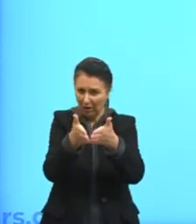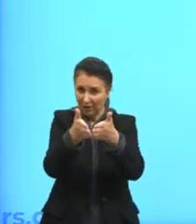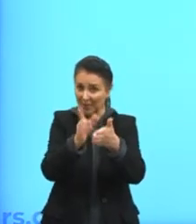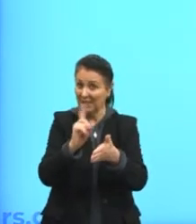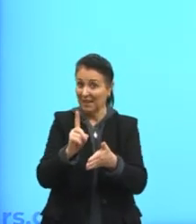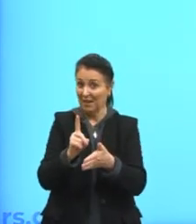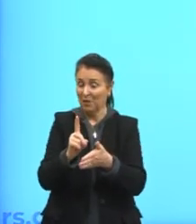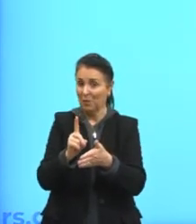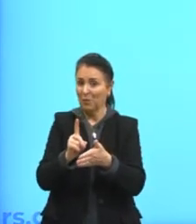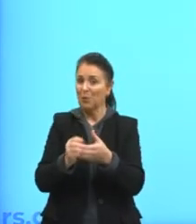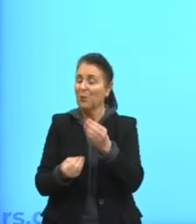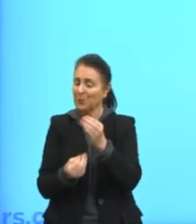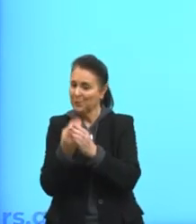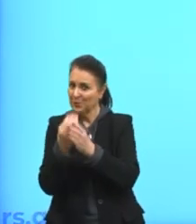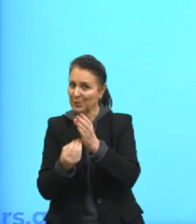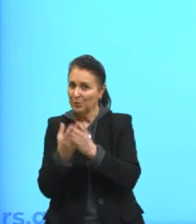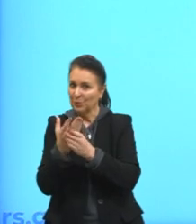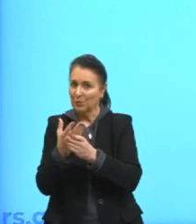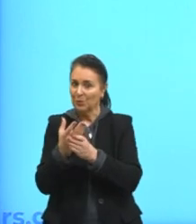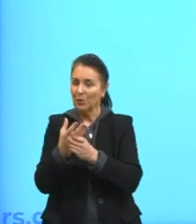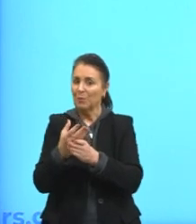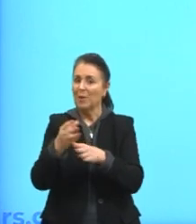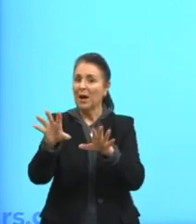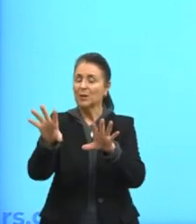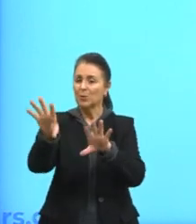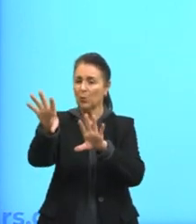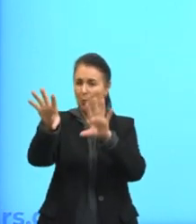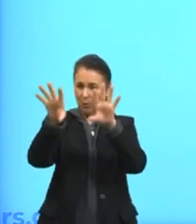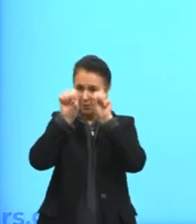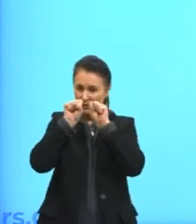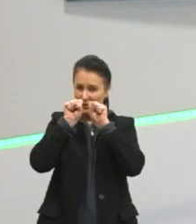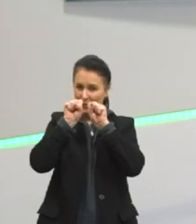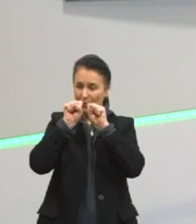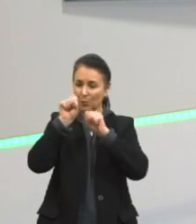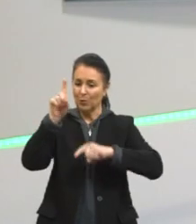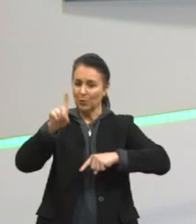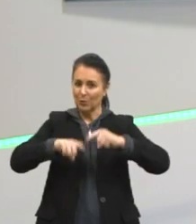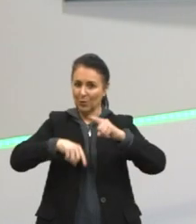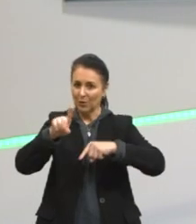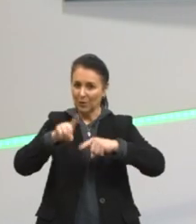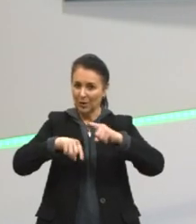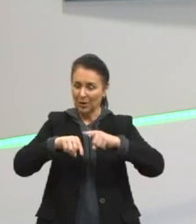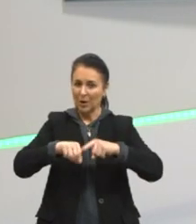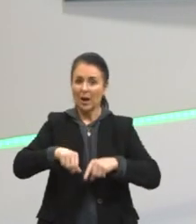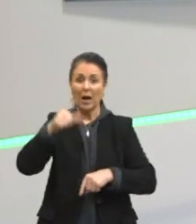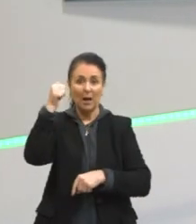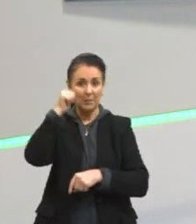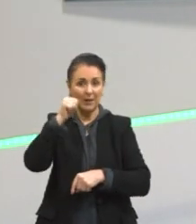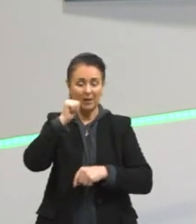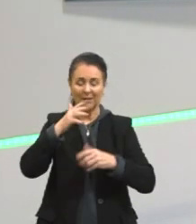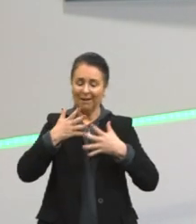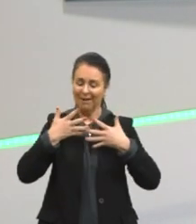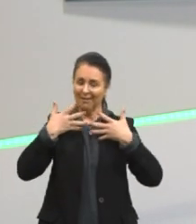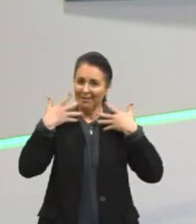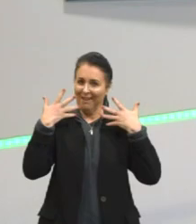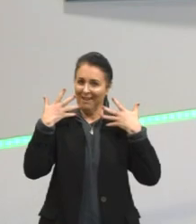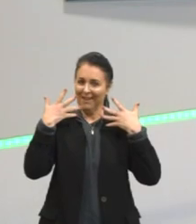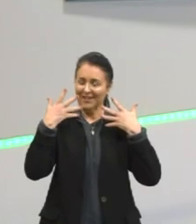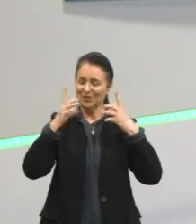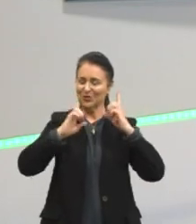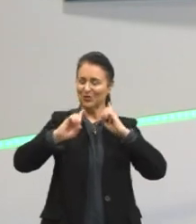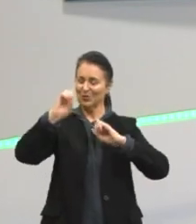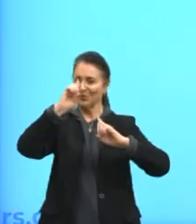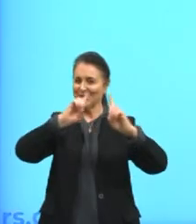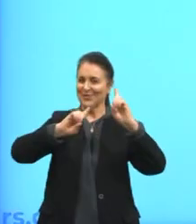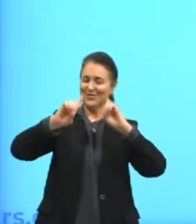E o abstrato pelo concreto. A moça é alegre e extrovertida. Então, aqui a gente